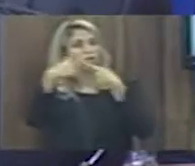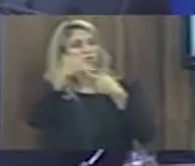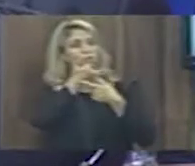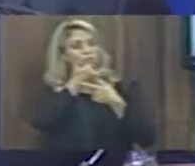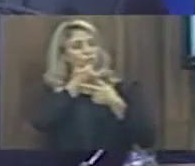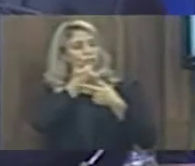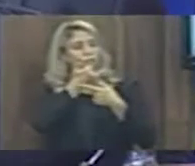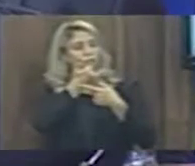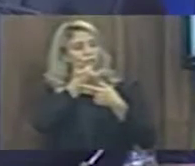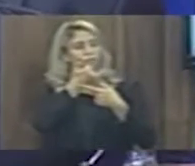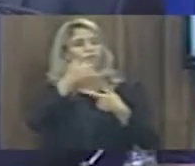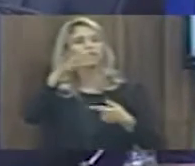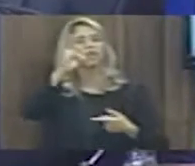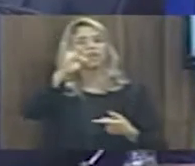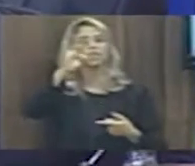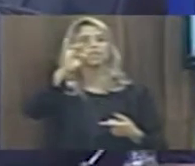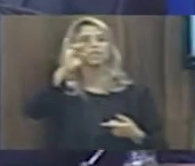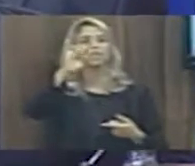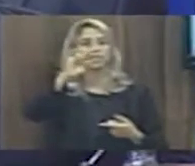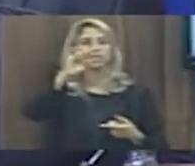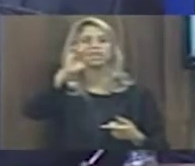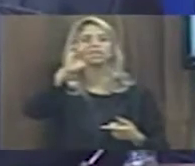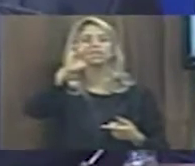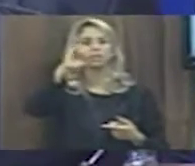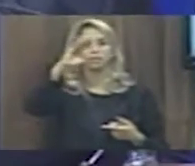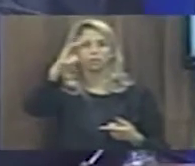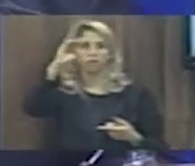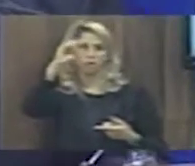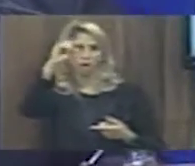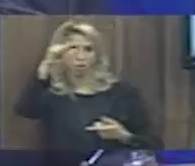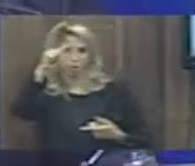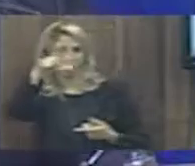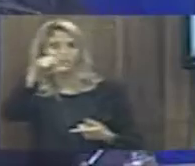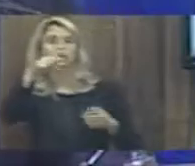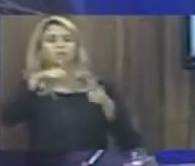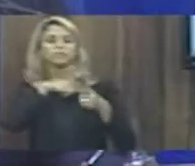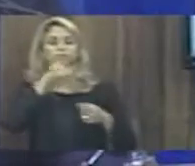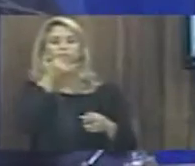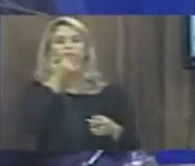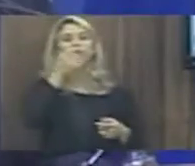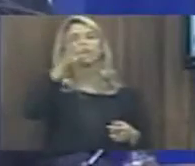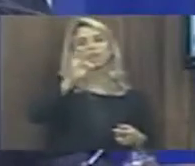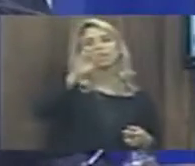função e vem parar em Cabo Frio através do senhor Cate.